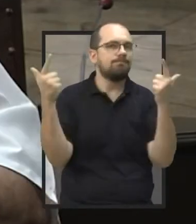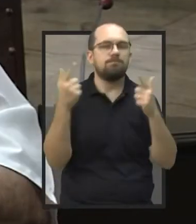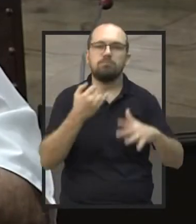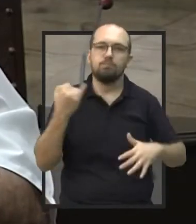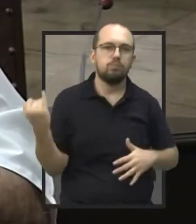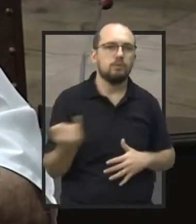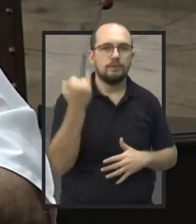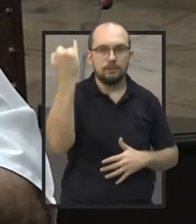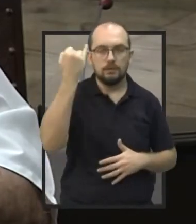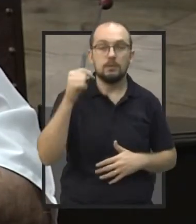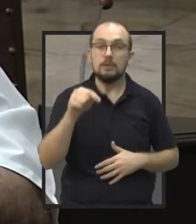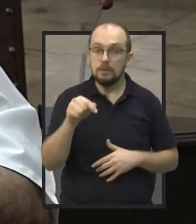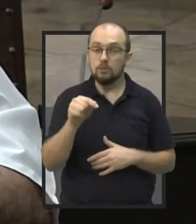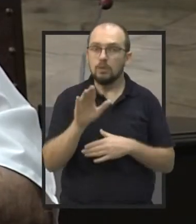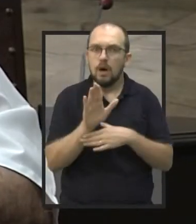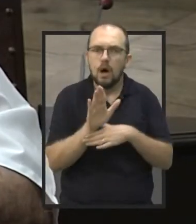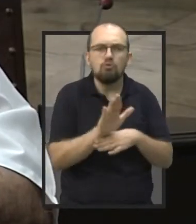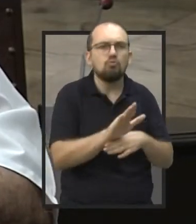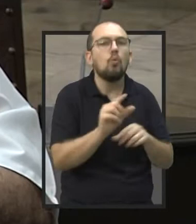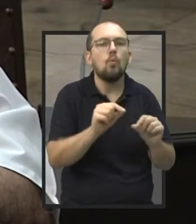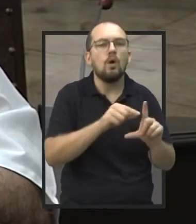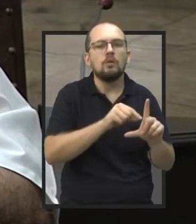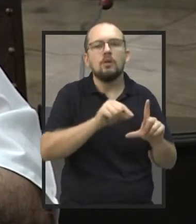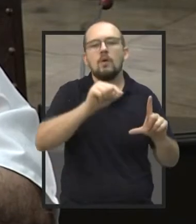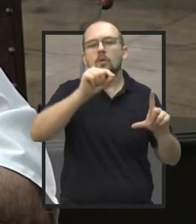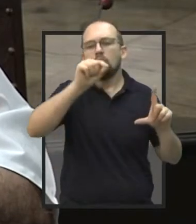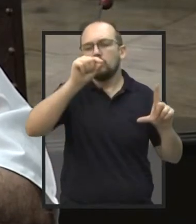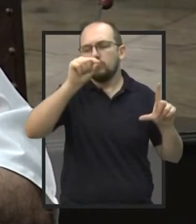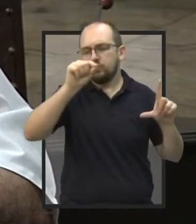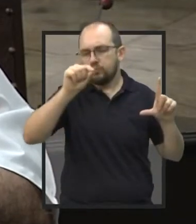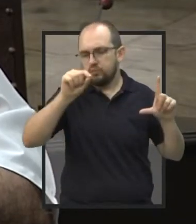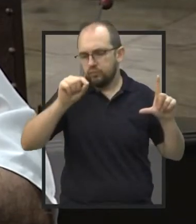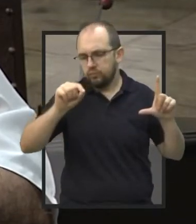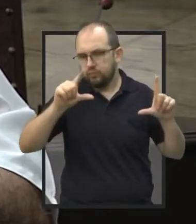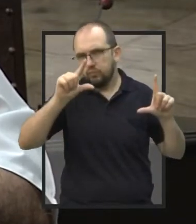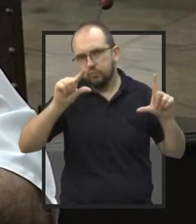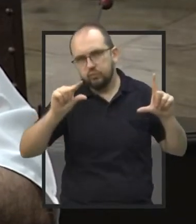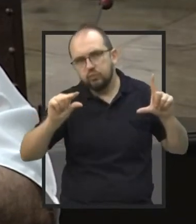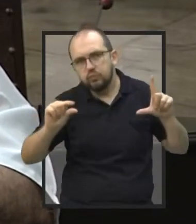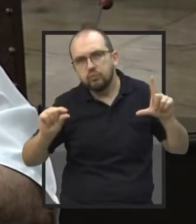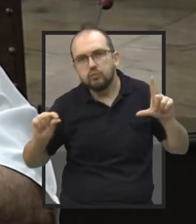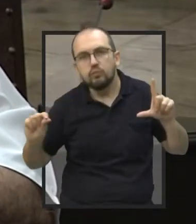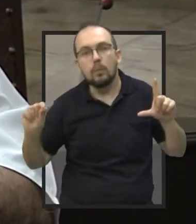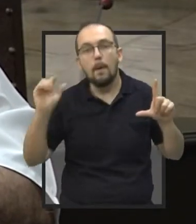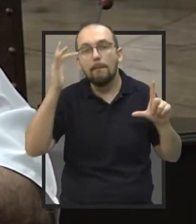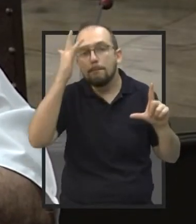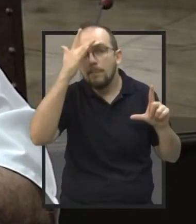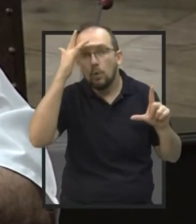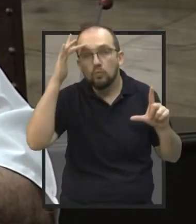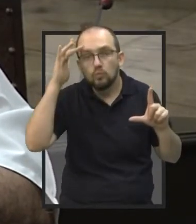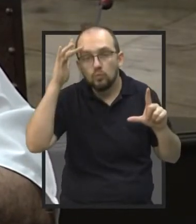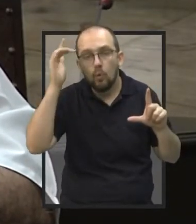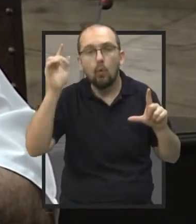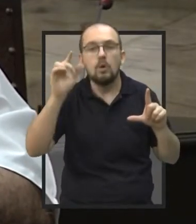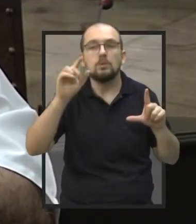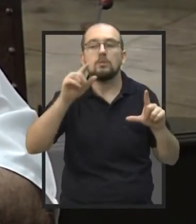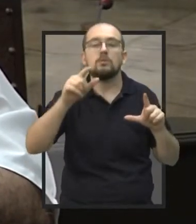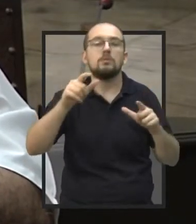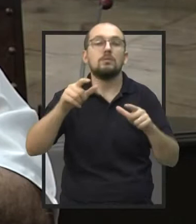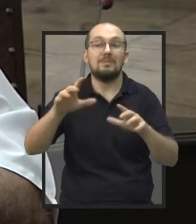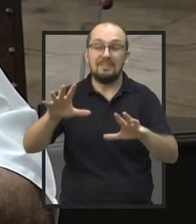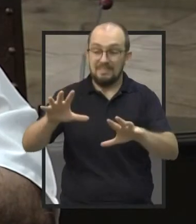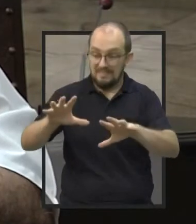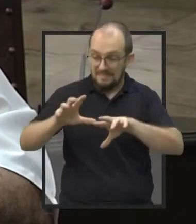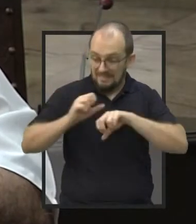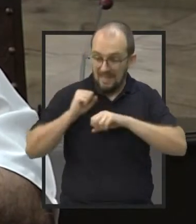E isso diminuiu muito o número de pessoas que adquiriram a forma